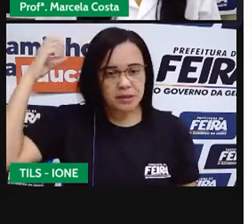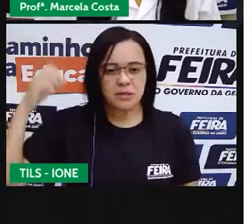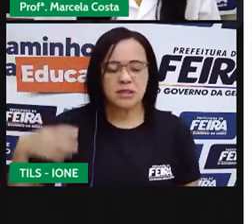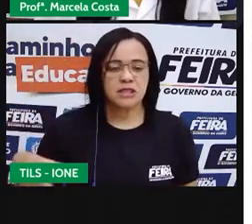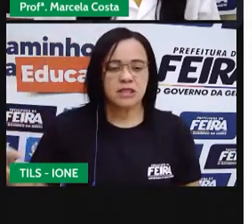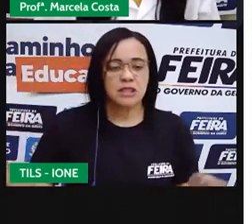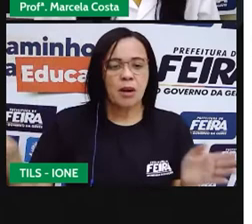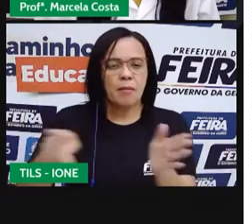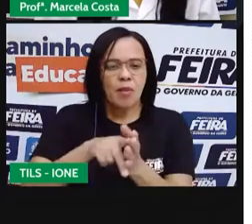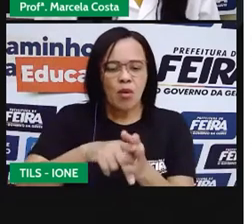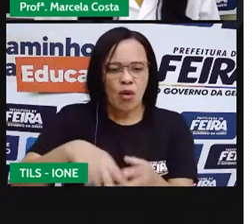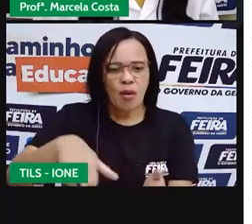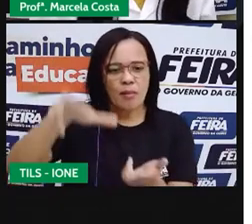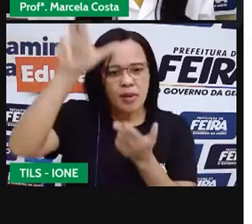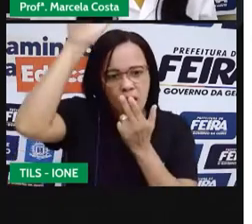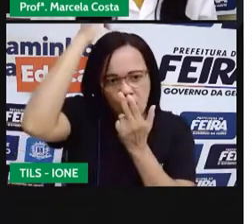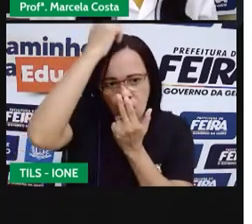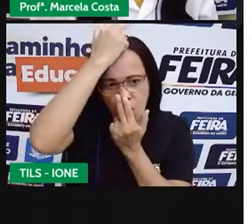indígena.